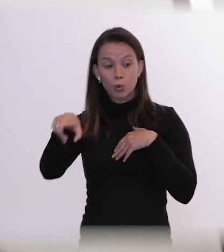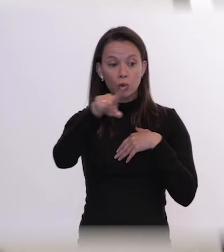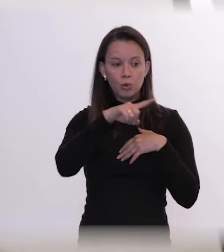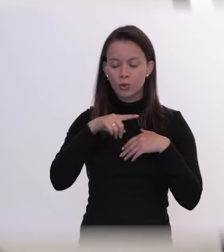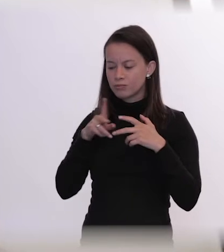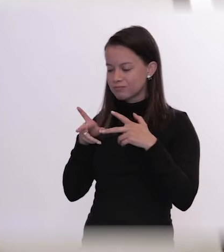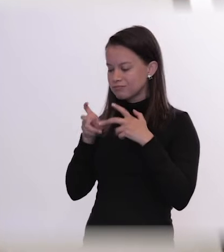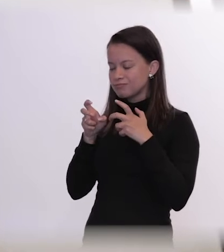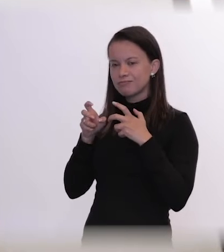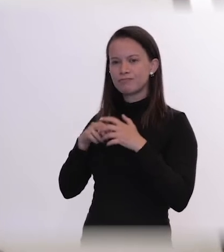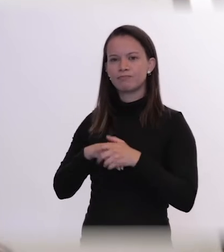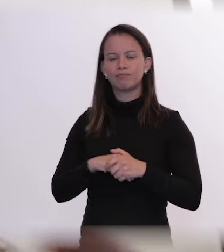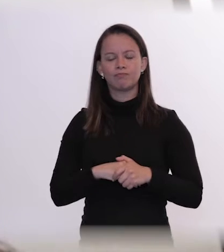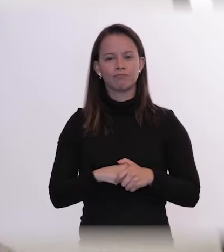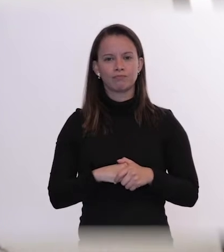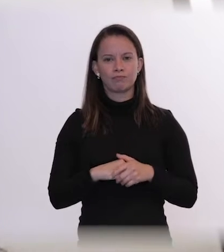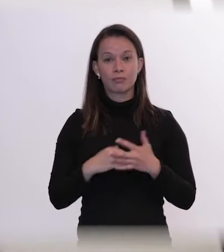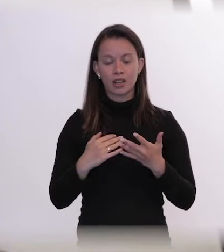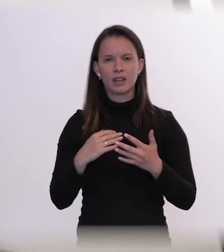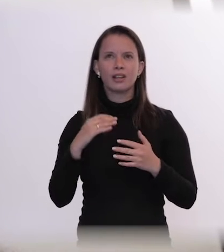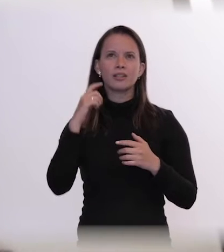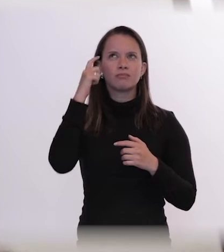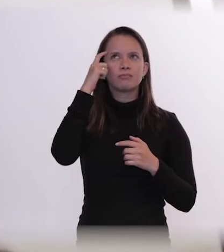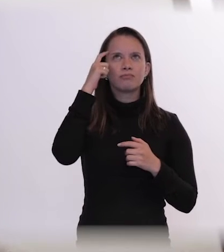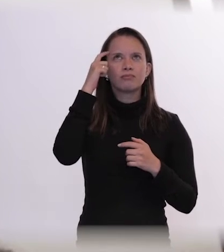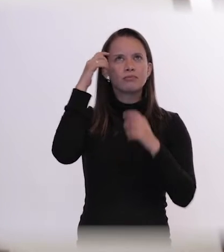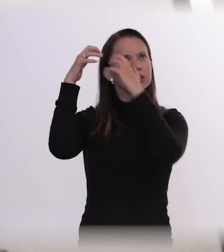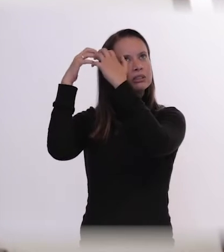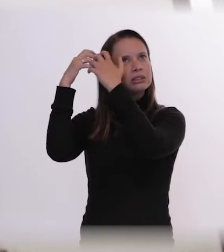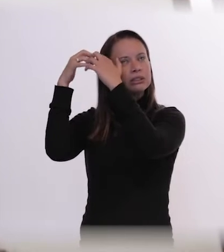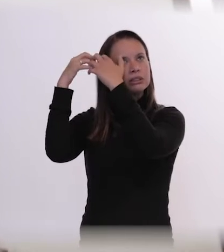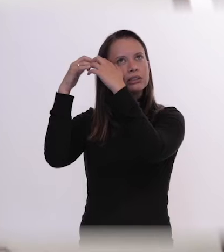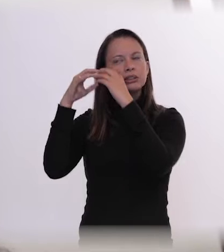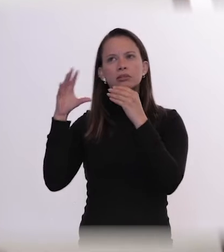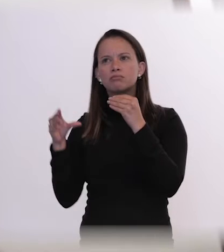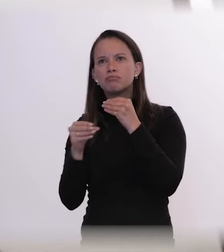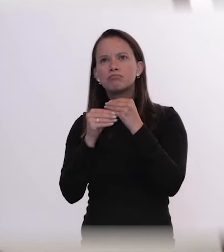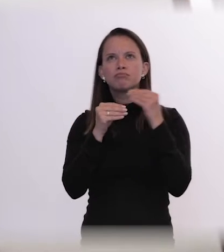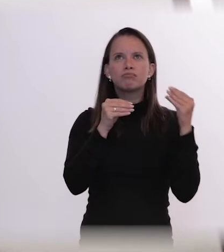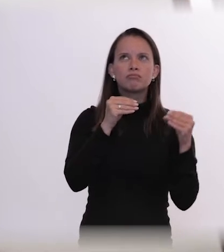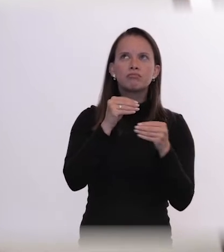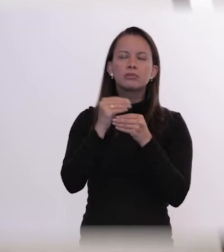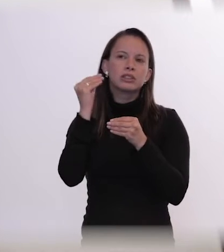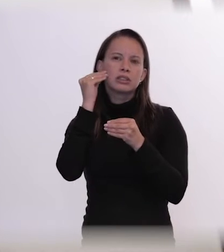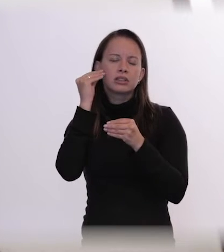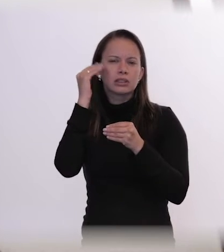cuidou. Pelo que a gente vai, ao tempo, juntando as peças dessa história de vida de 18 anos de Hugo.